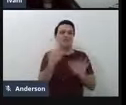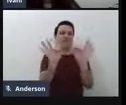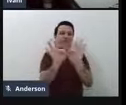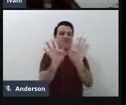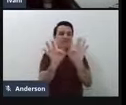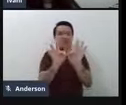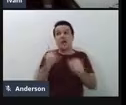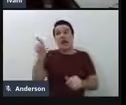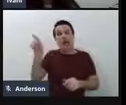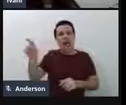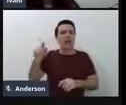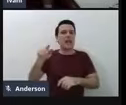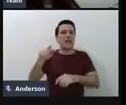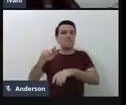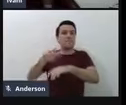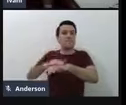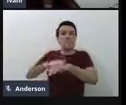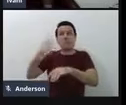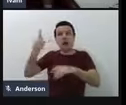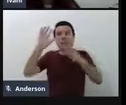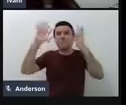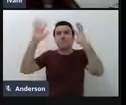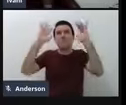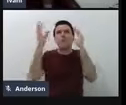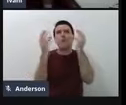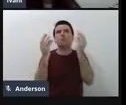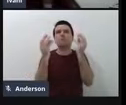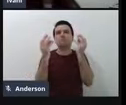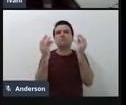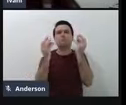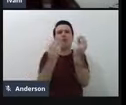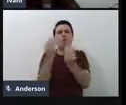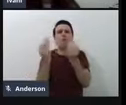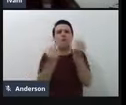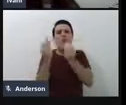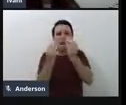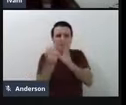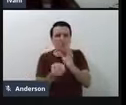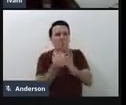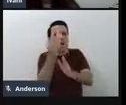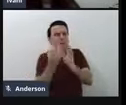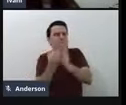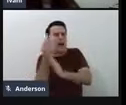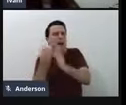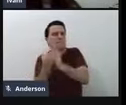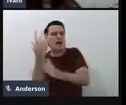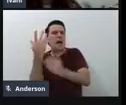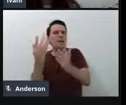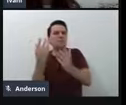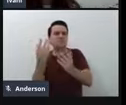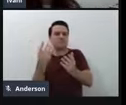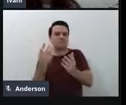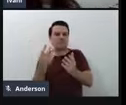que tem pensado aí de forma muito carinhosa, né, na elaboração desses circuitos para que os brinquedos